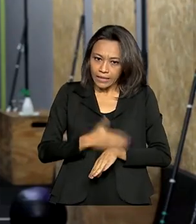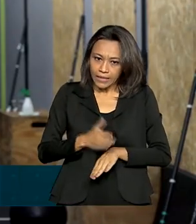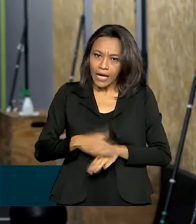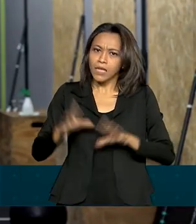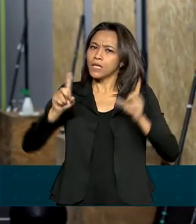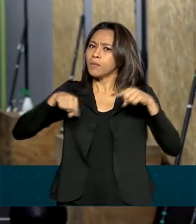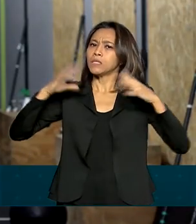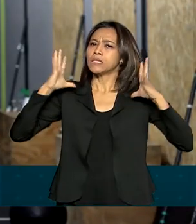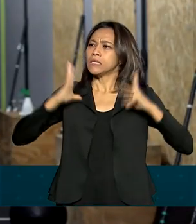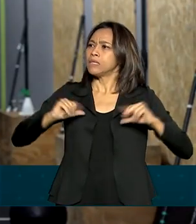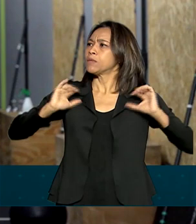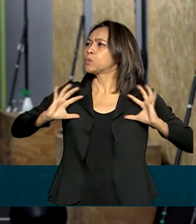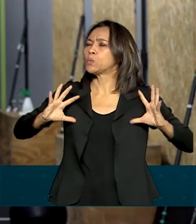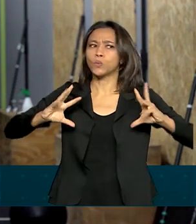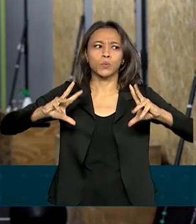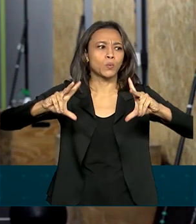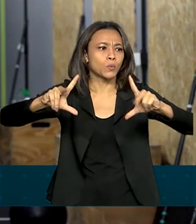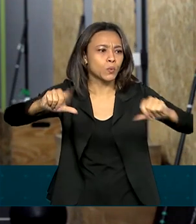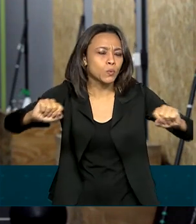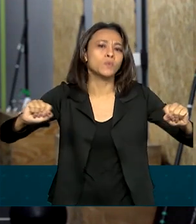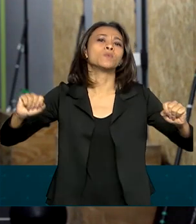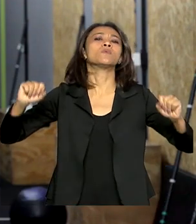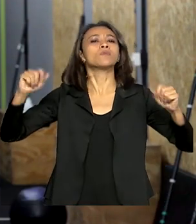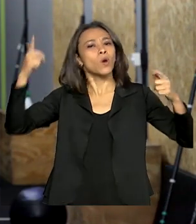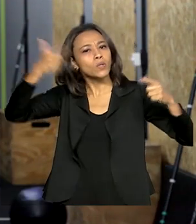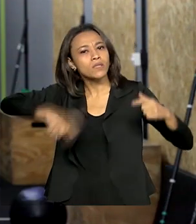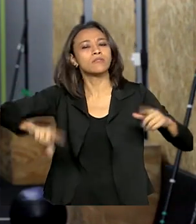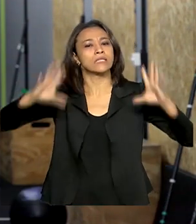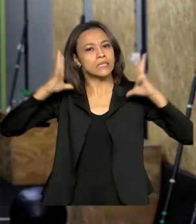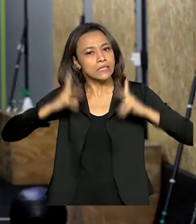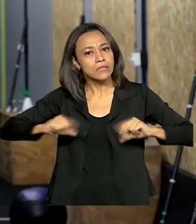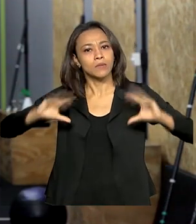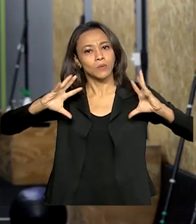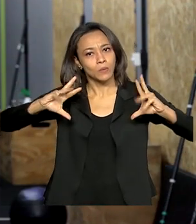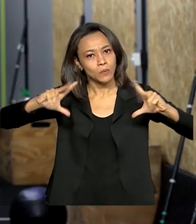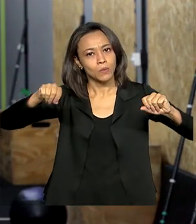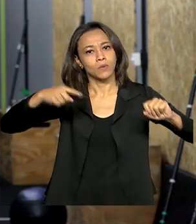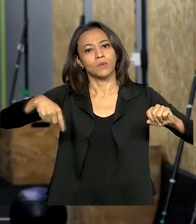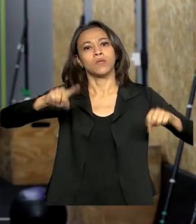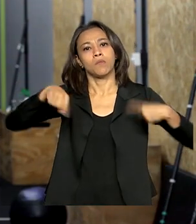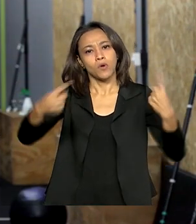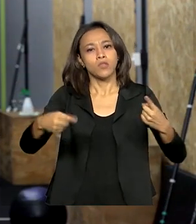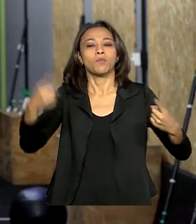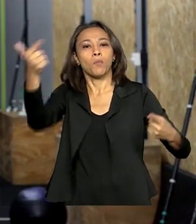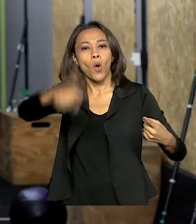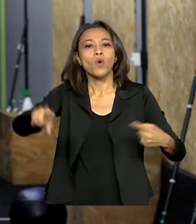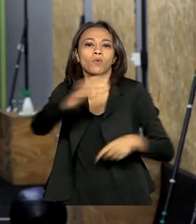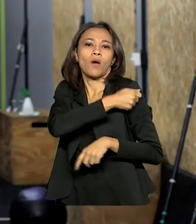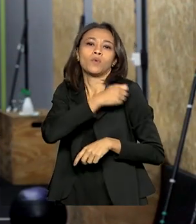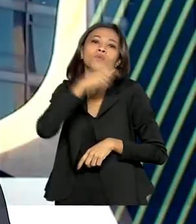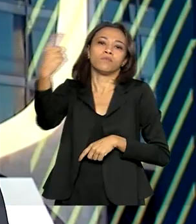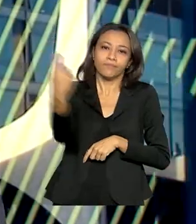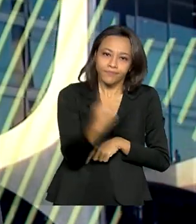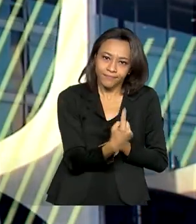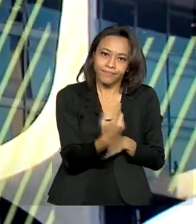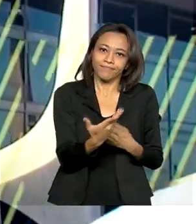equipamento. Depois do treino, a gente faz a higienização novamente para deixar tudo ok para o próximo aluno que vai entrar no horário seguinte.